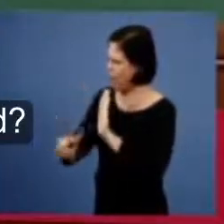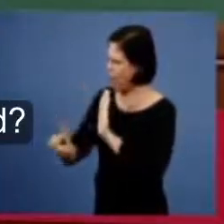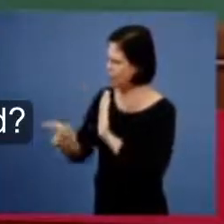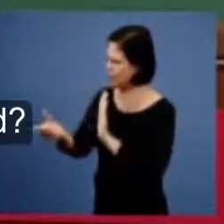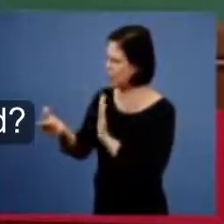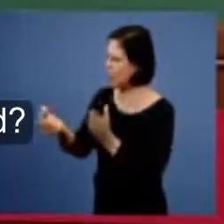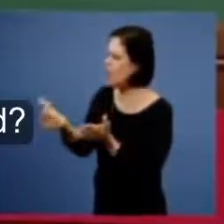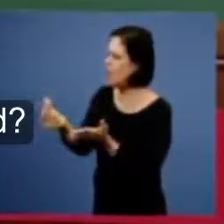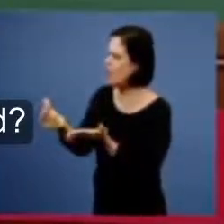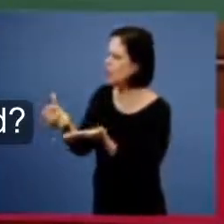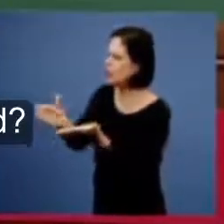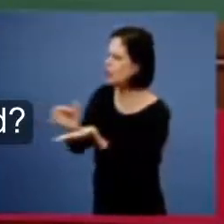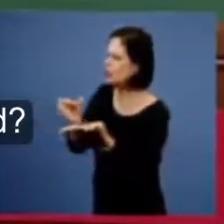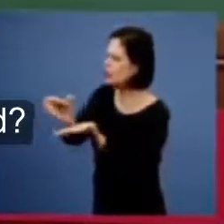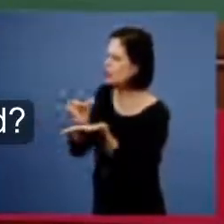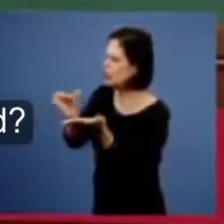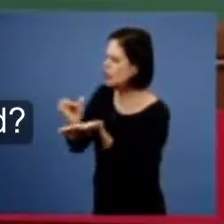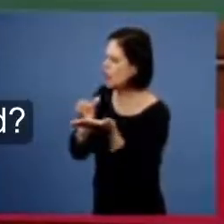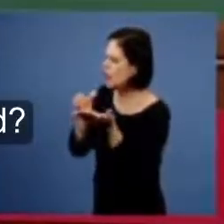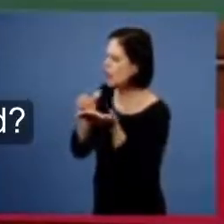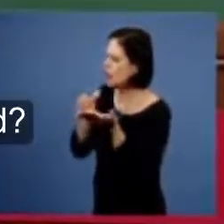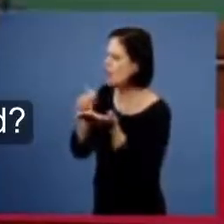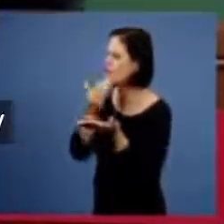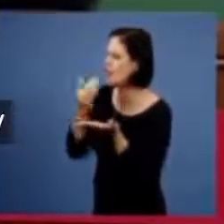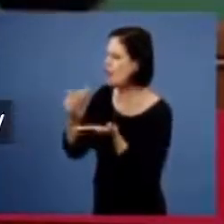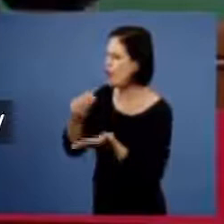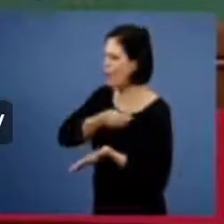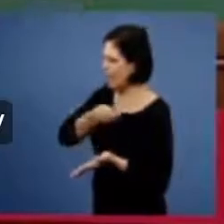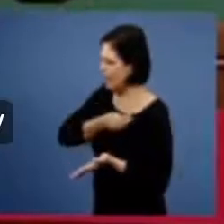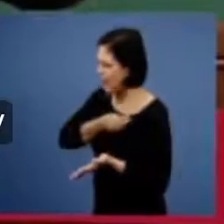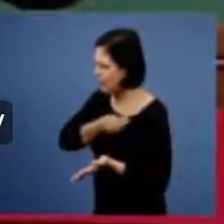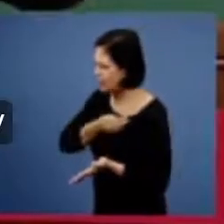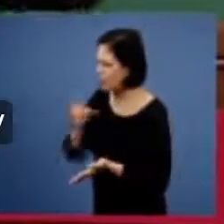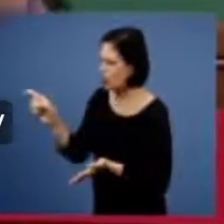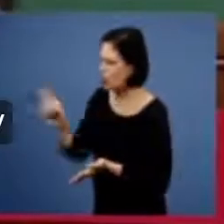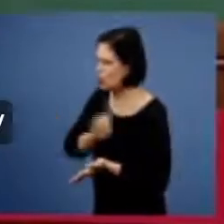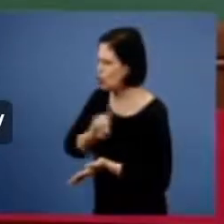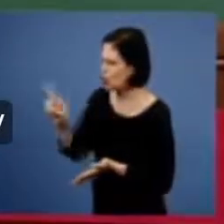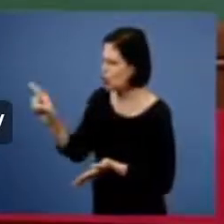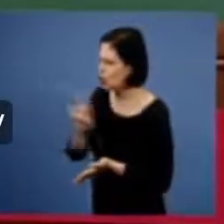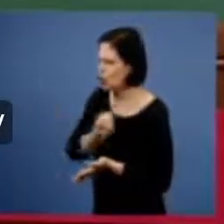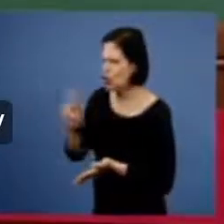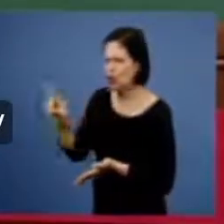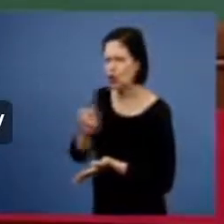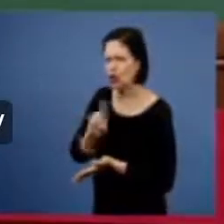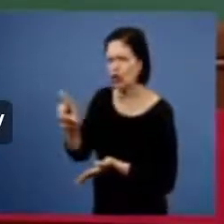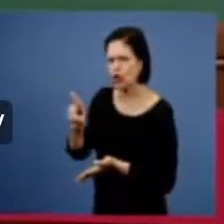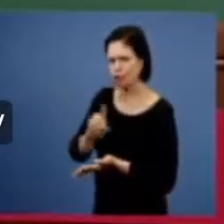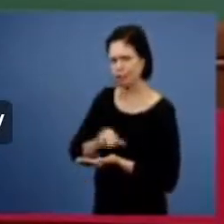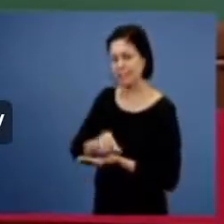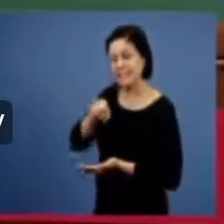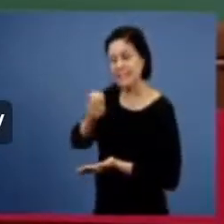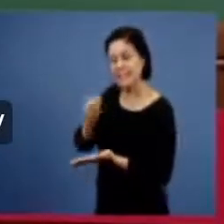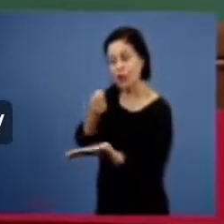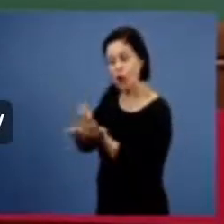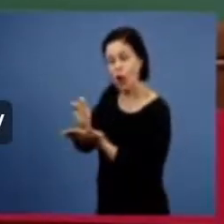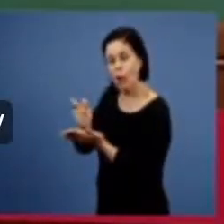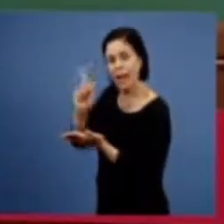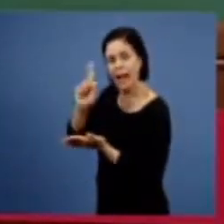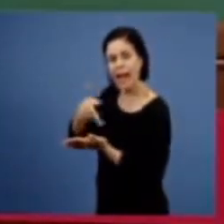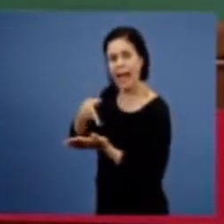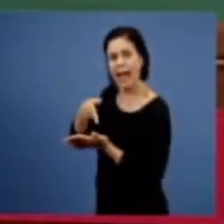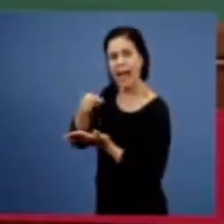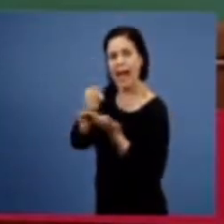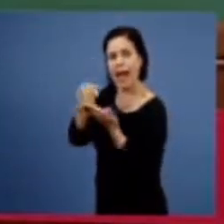do pecado que uma pessoa cometeu ele compra se ele compra é obra é dinheiro